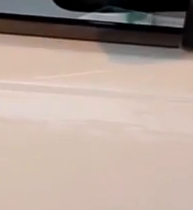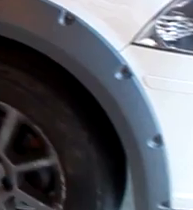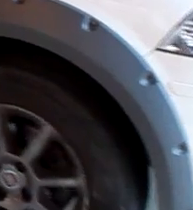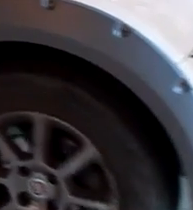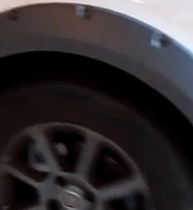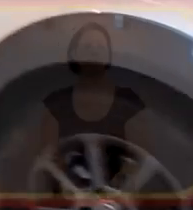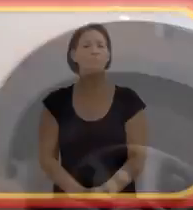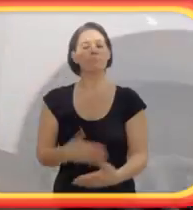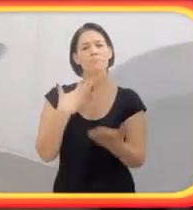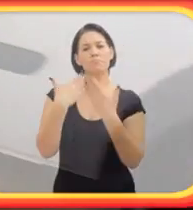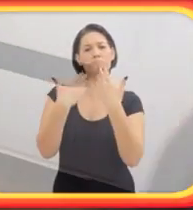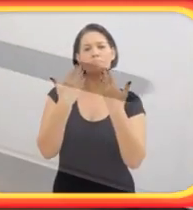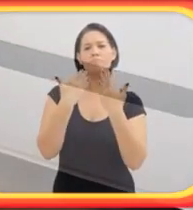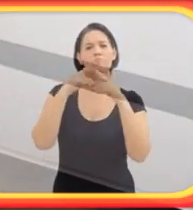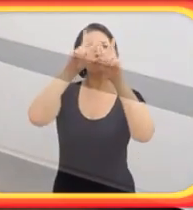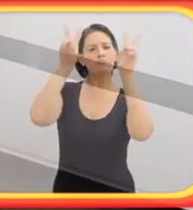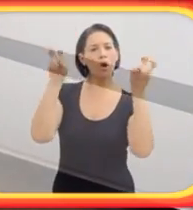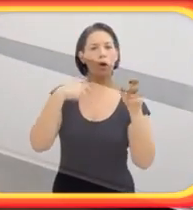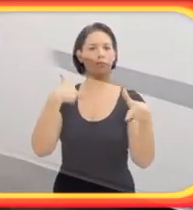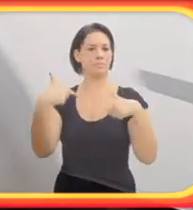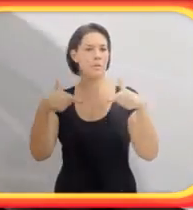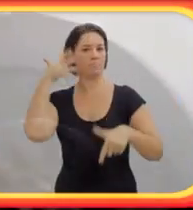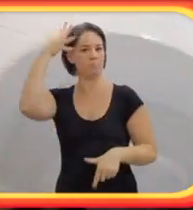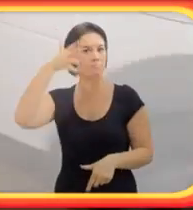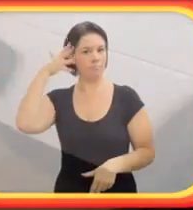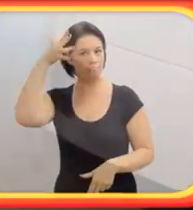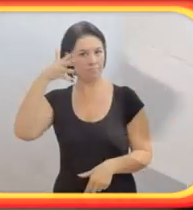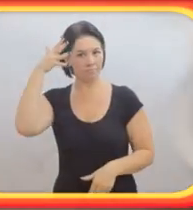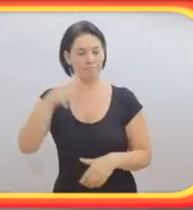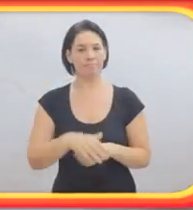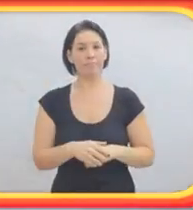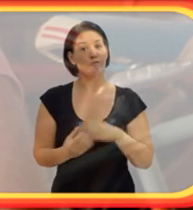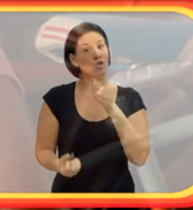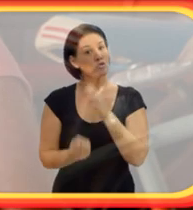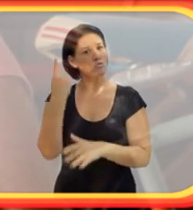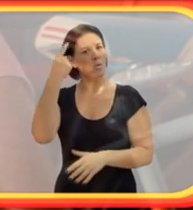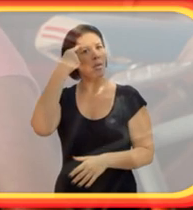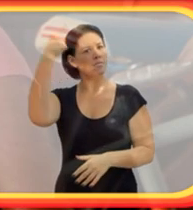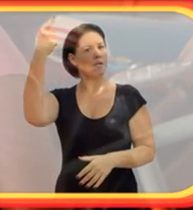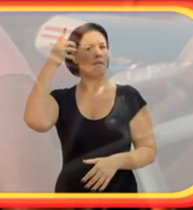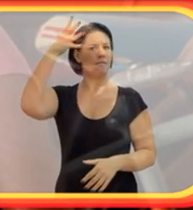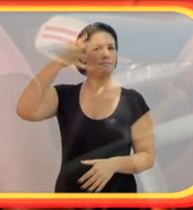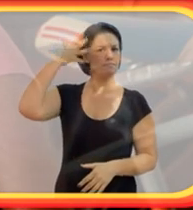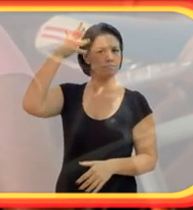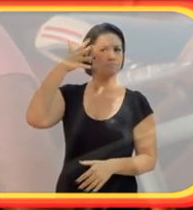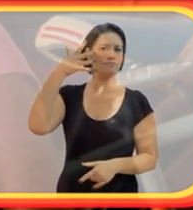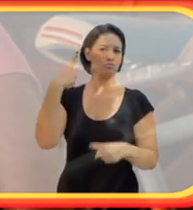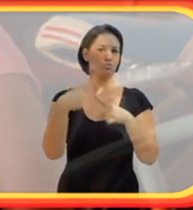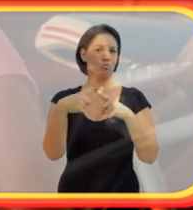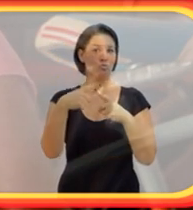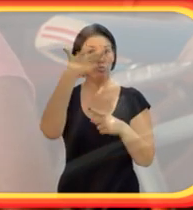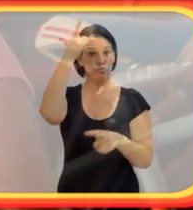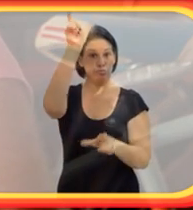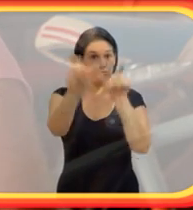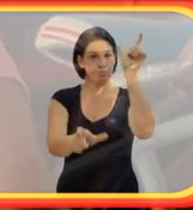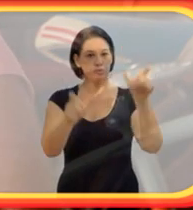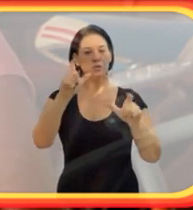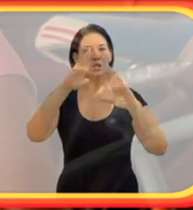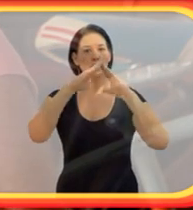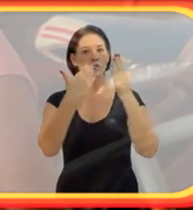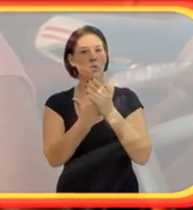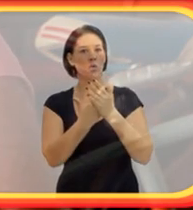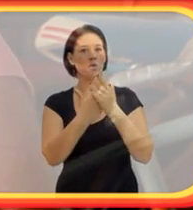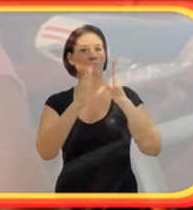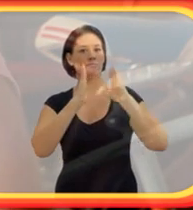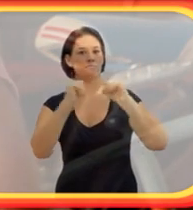O carro sai da garagem. Conversando sobre um pouco sobre o meu trabalho de palestras, surgiu essa ideia de fazer palestras, porque muita